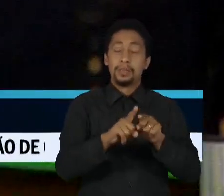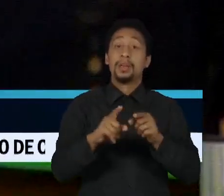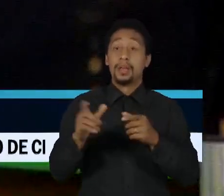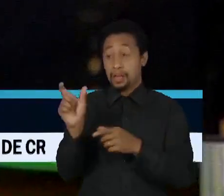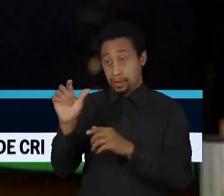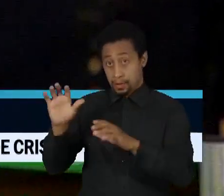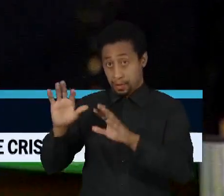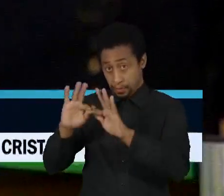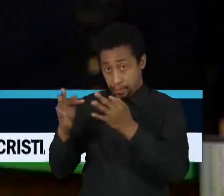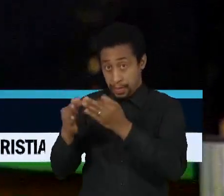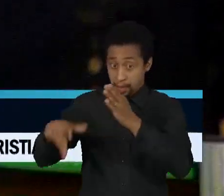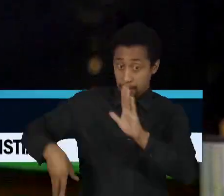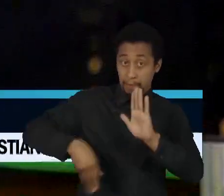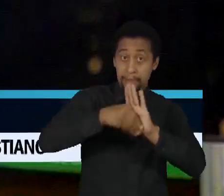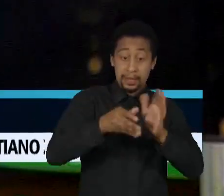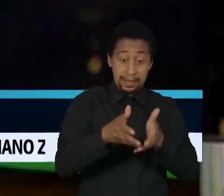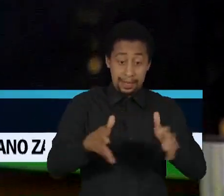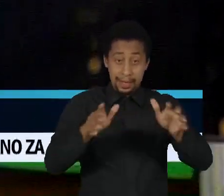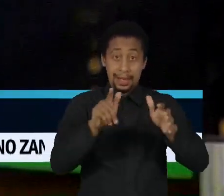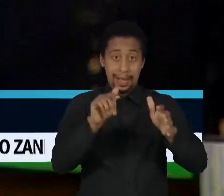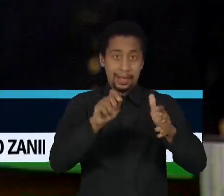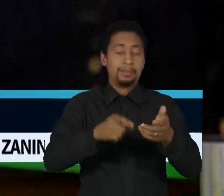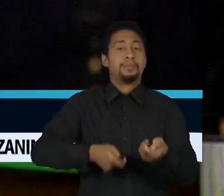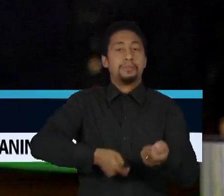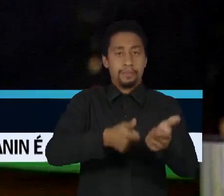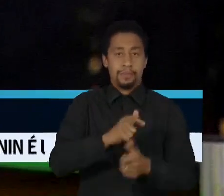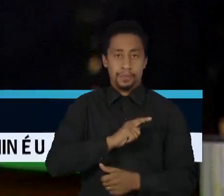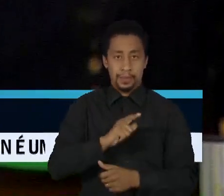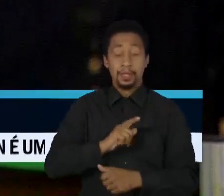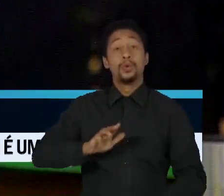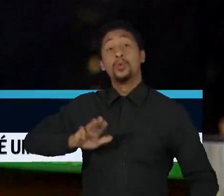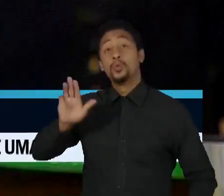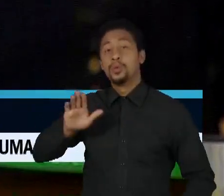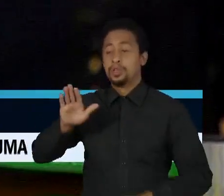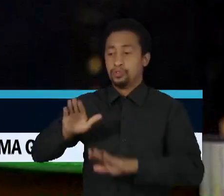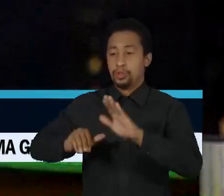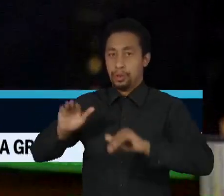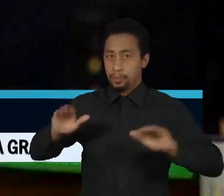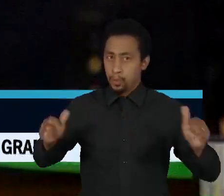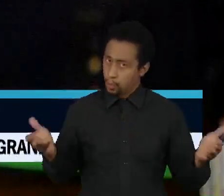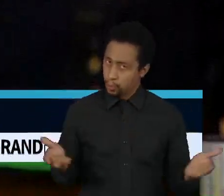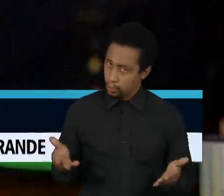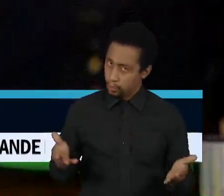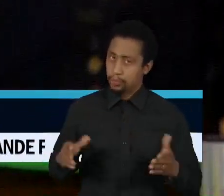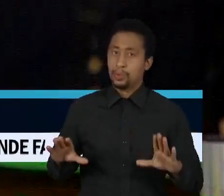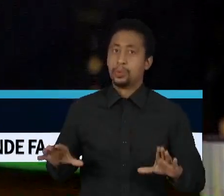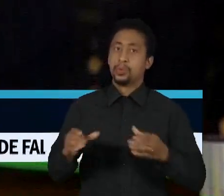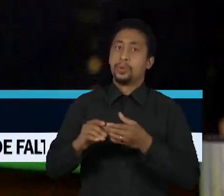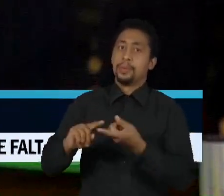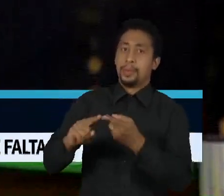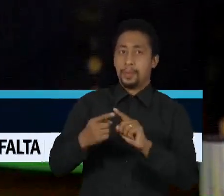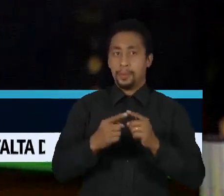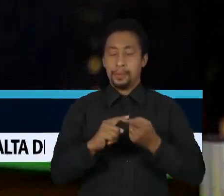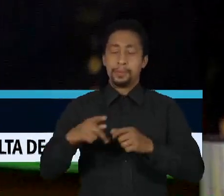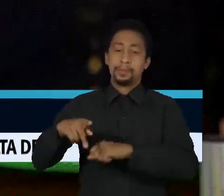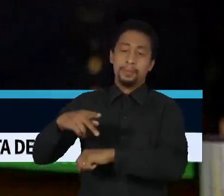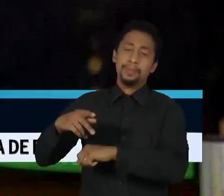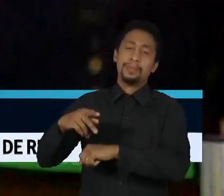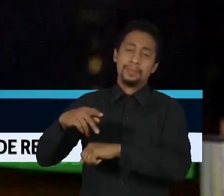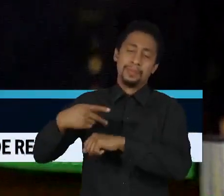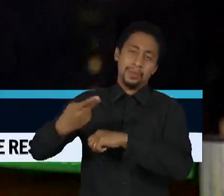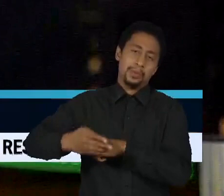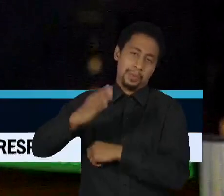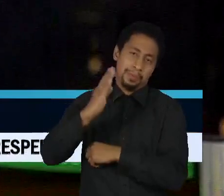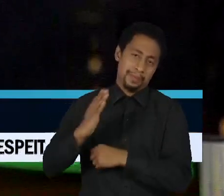presidente Lula convocou nesta quinta-feira uma reunião com a equipe de articulação política do governo, que tem sido